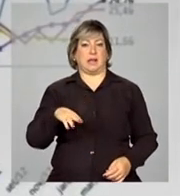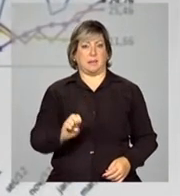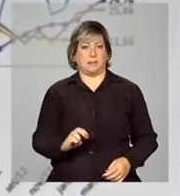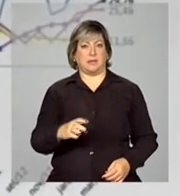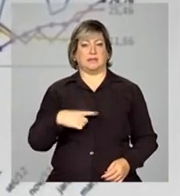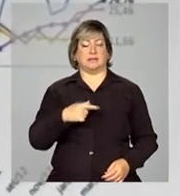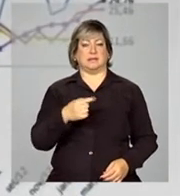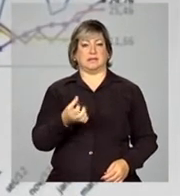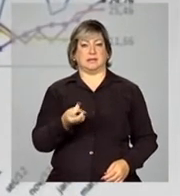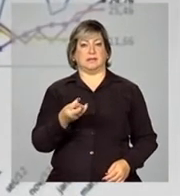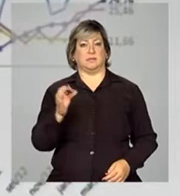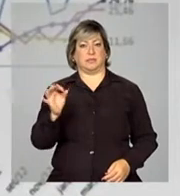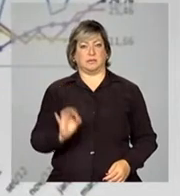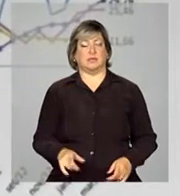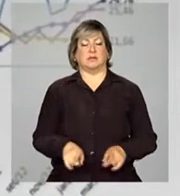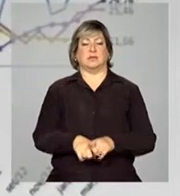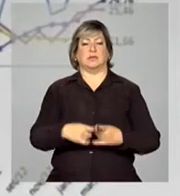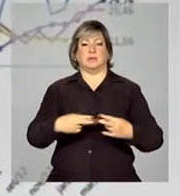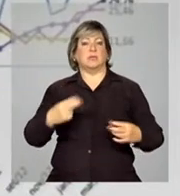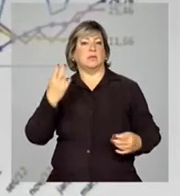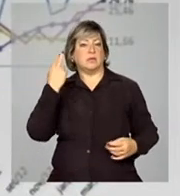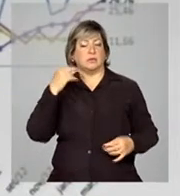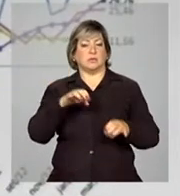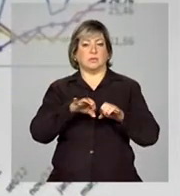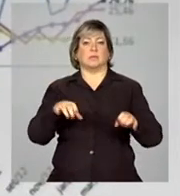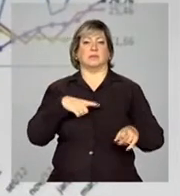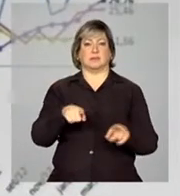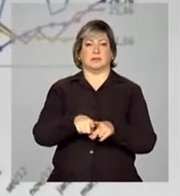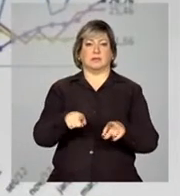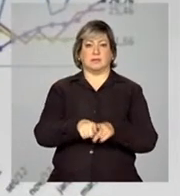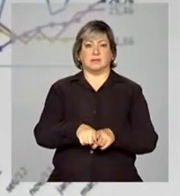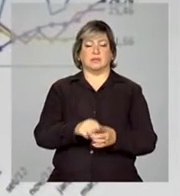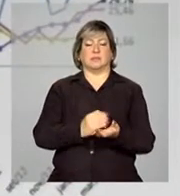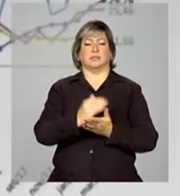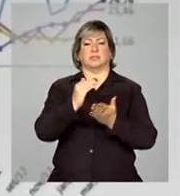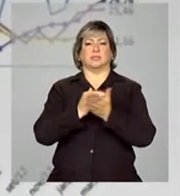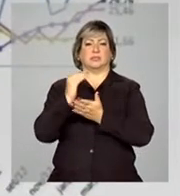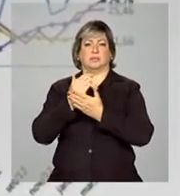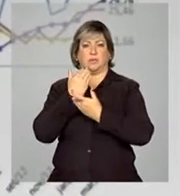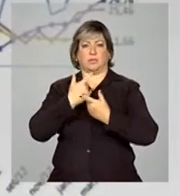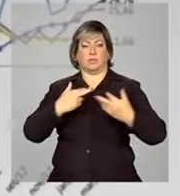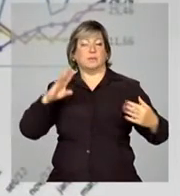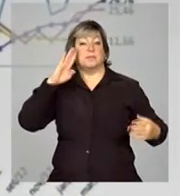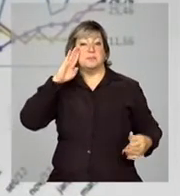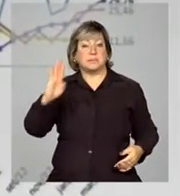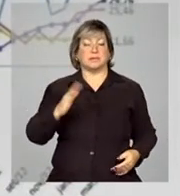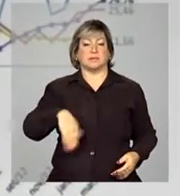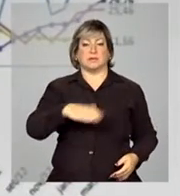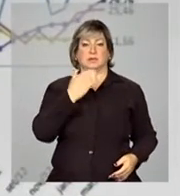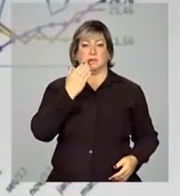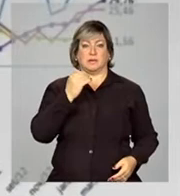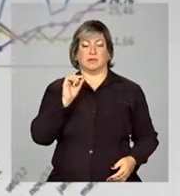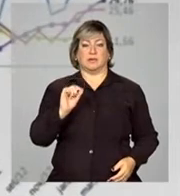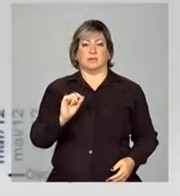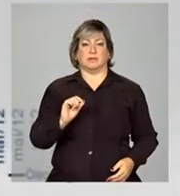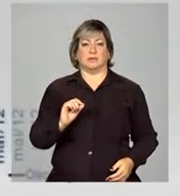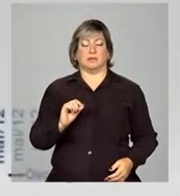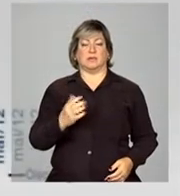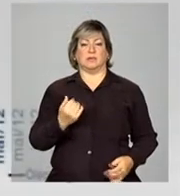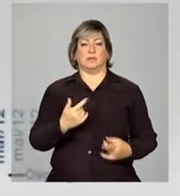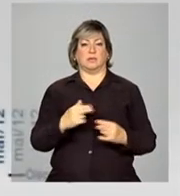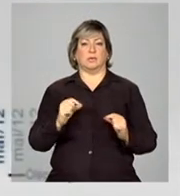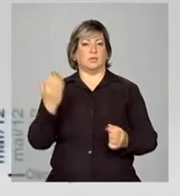53% e cenoura, 51%. Então, realmente, boa parte da pressão de